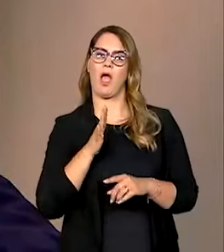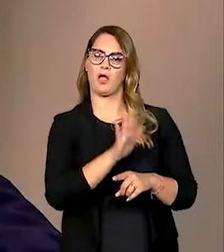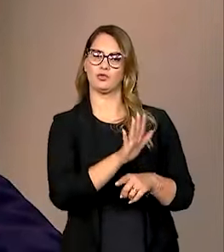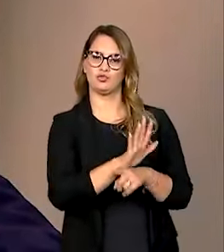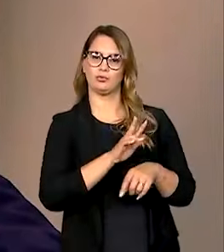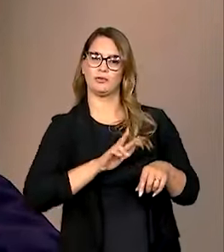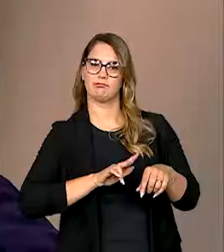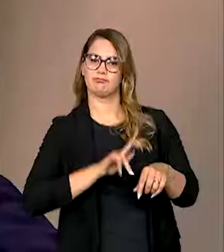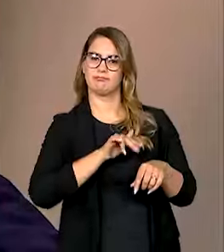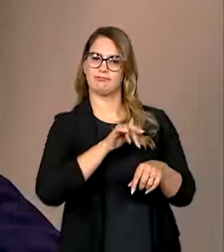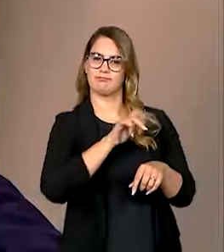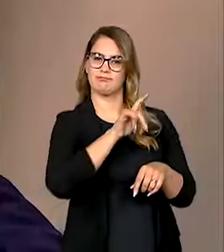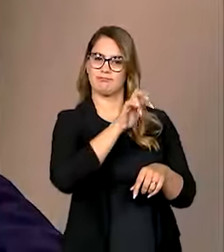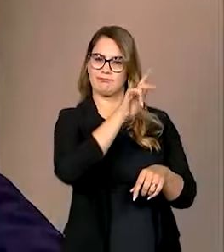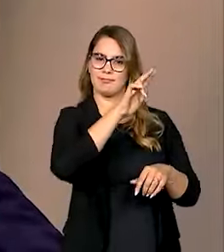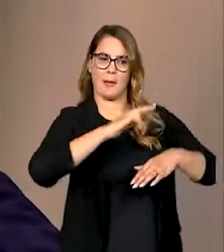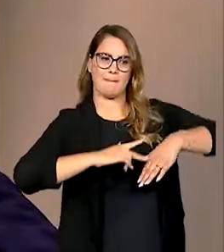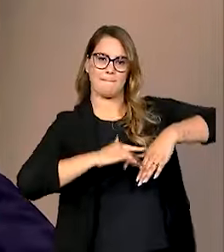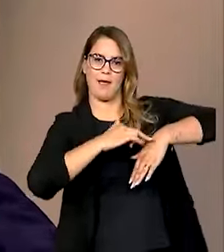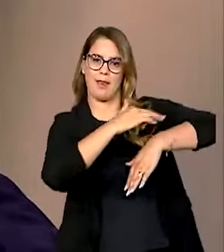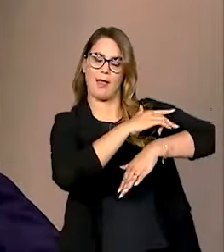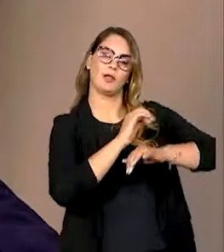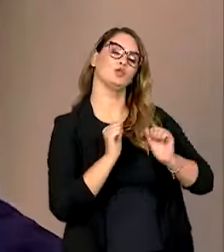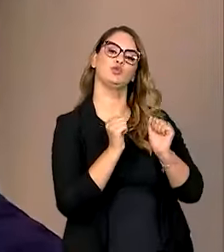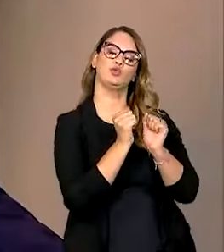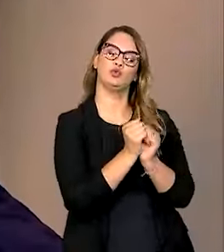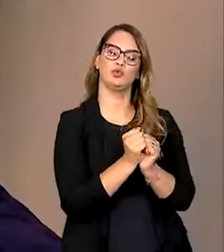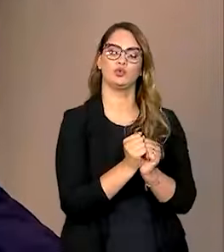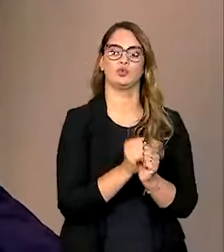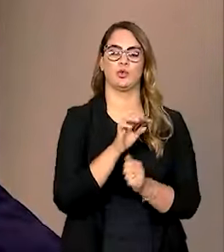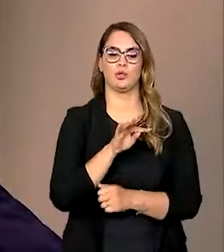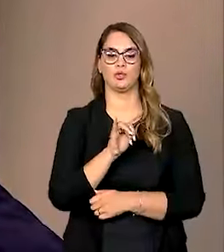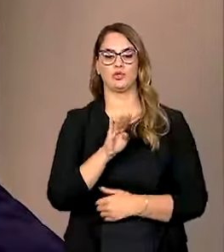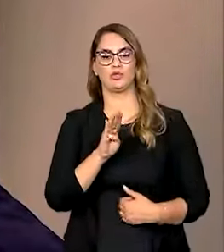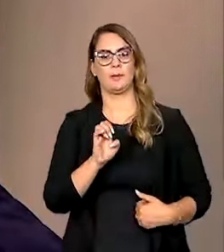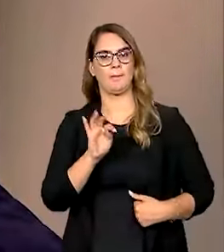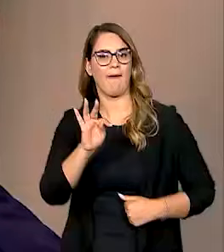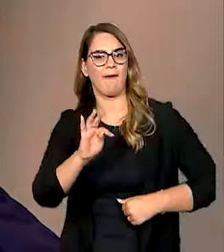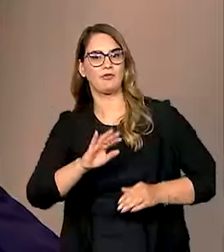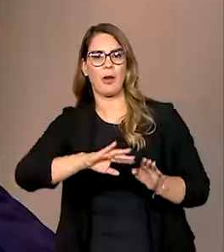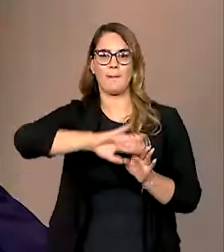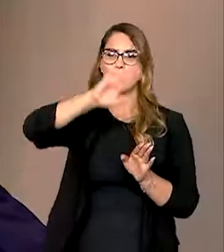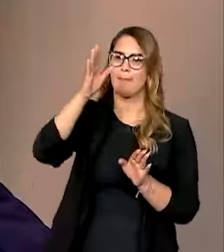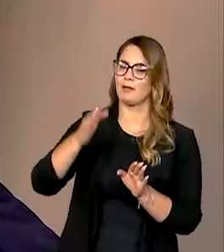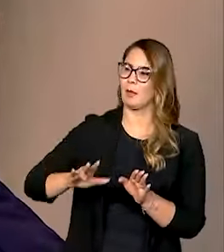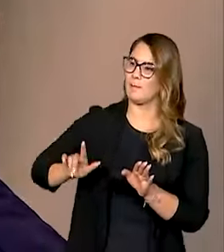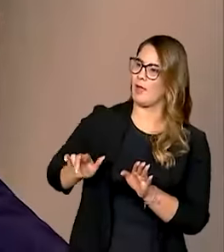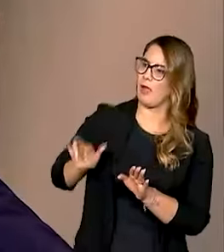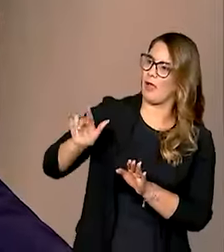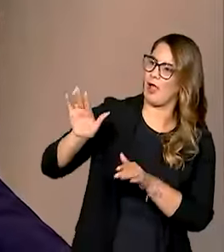de escalada de montanha que acompanha no Tibete, no caso, no Everest, no Himalaia,